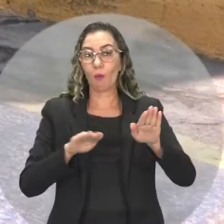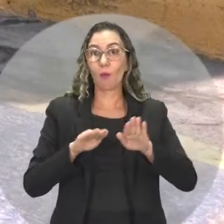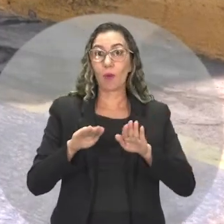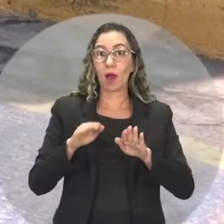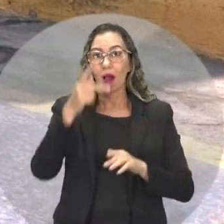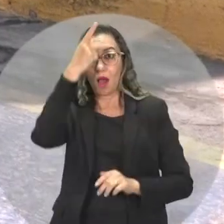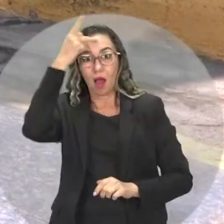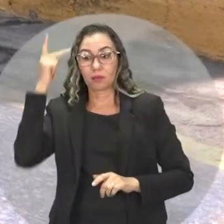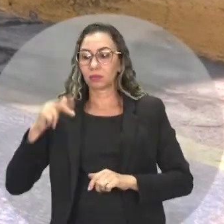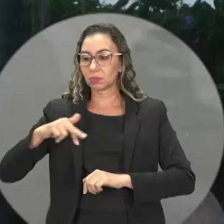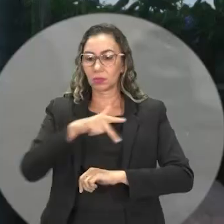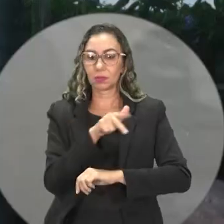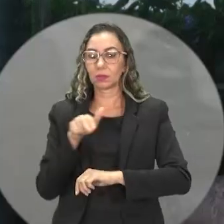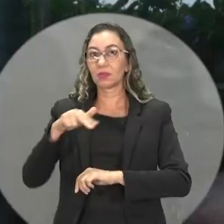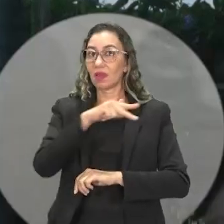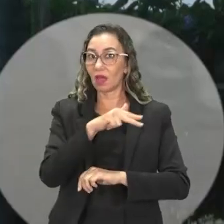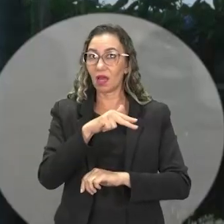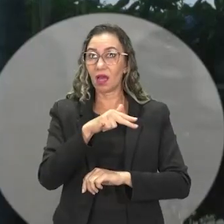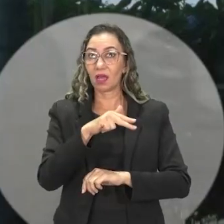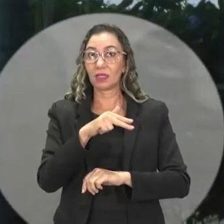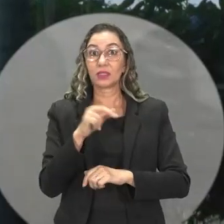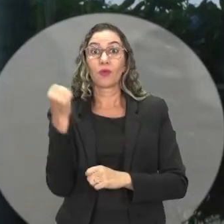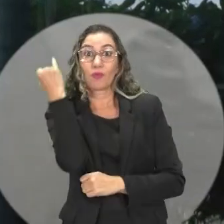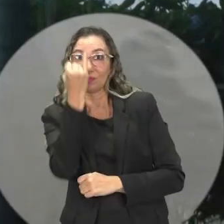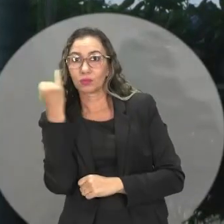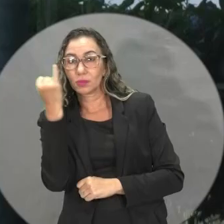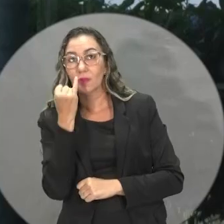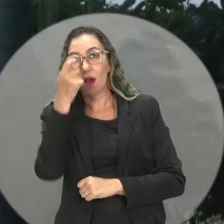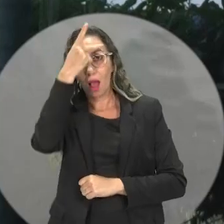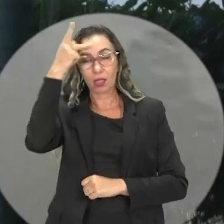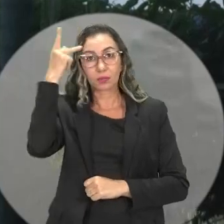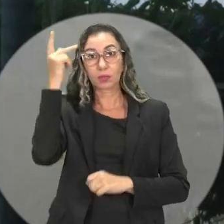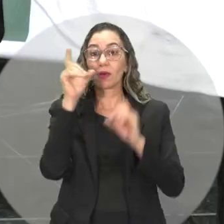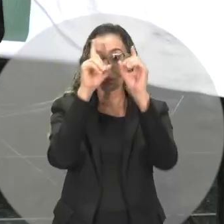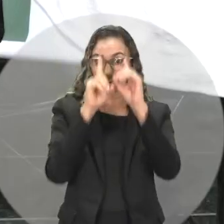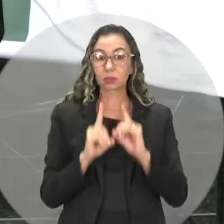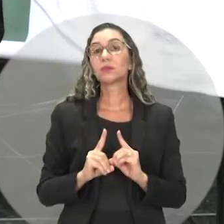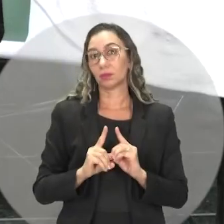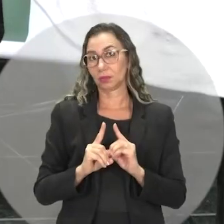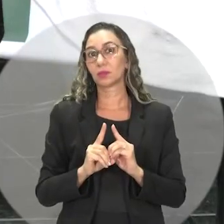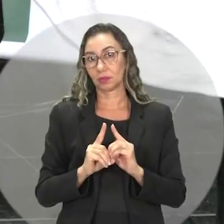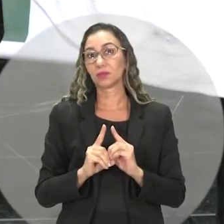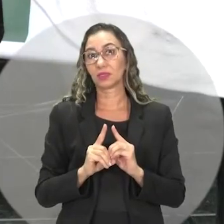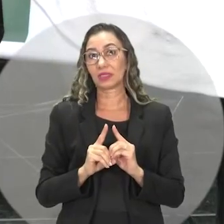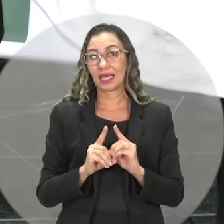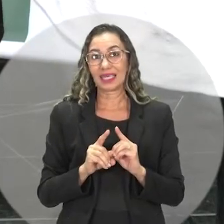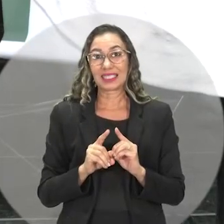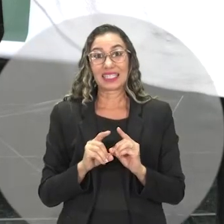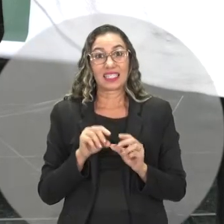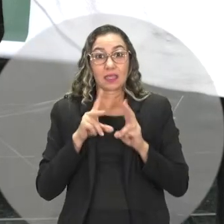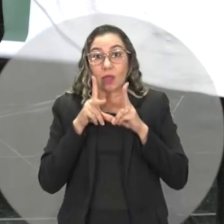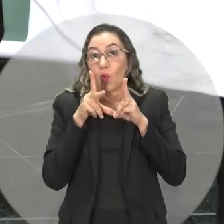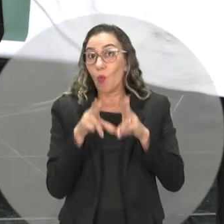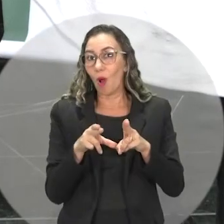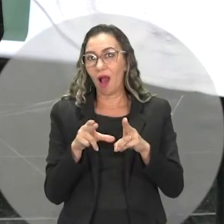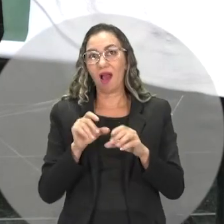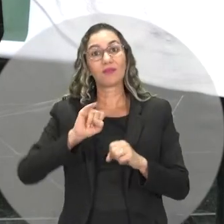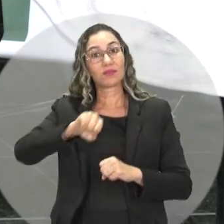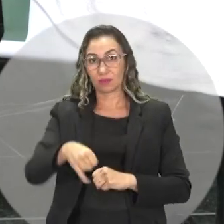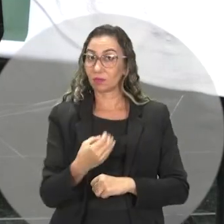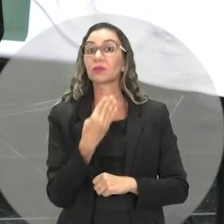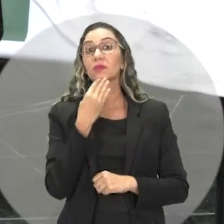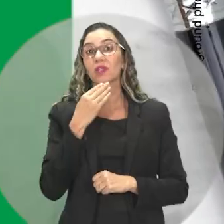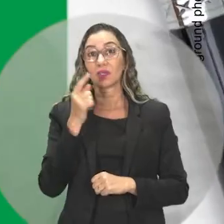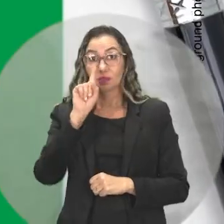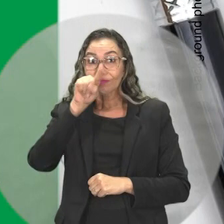simples, são ferramentas que buscam oferecer para as pessoas com deficiência as mesmas oportunidades que têm as